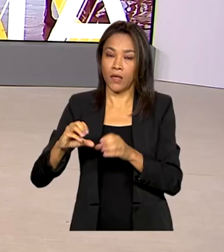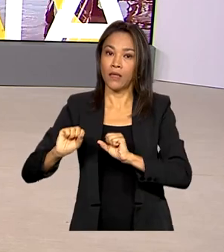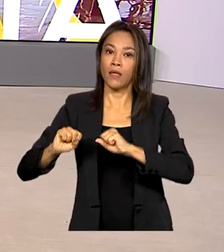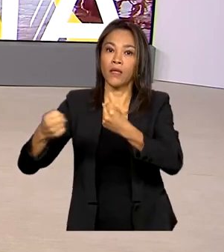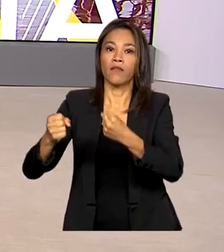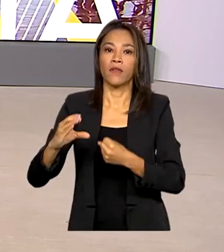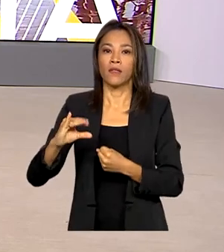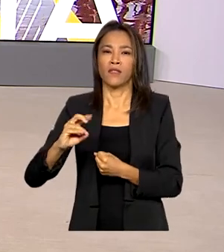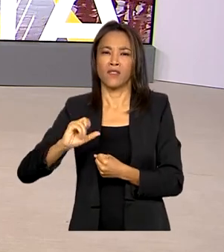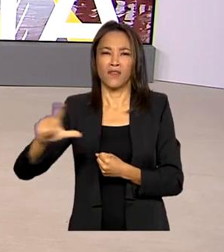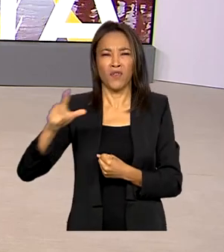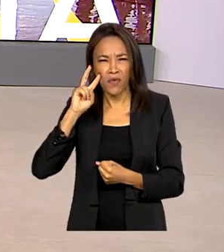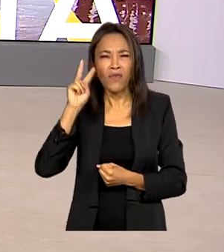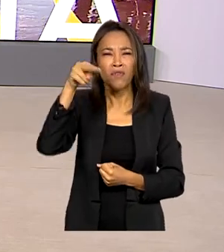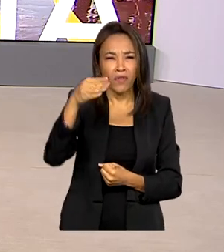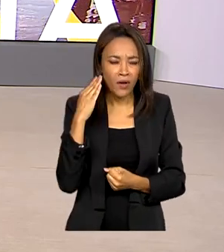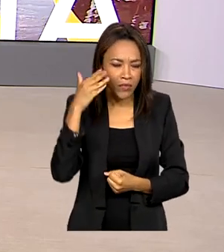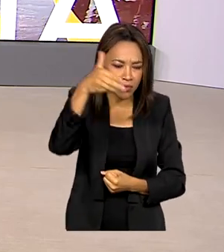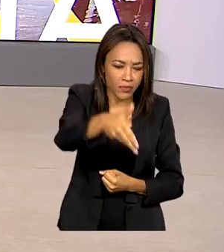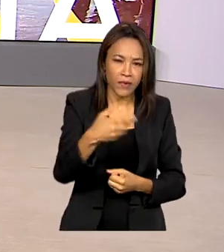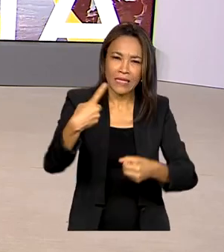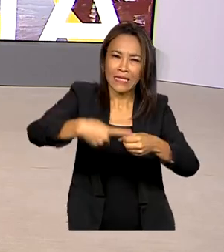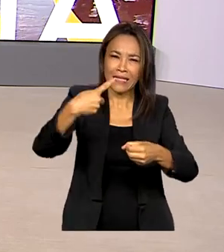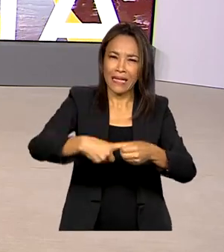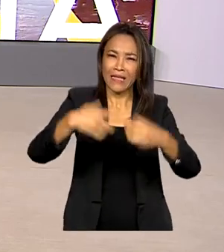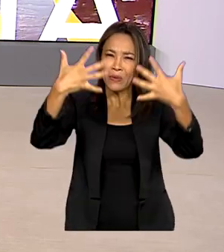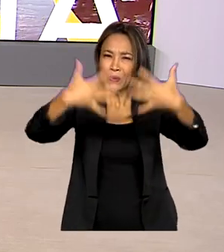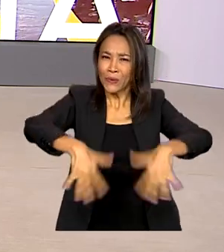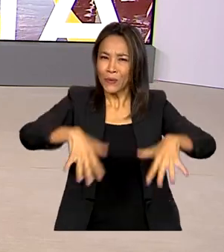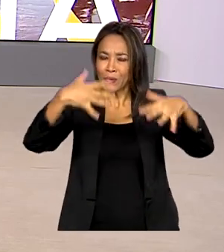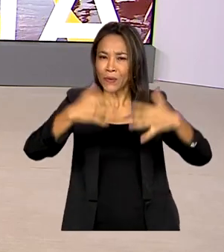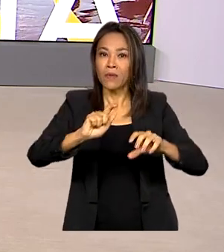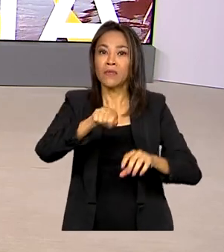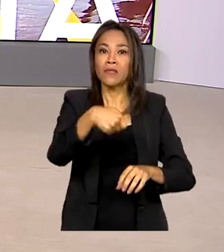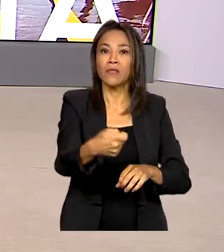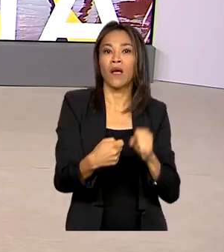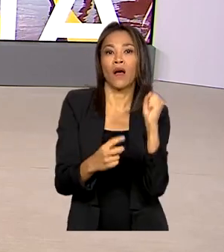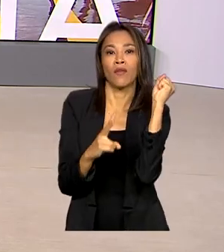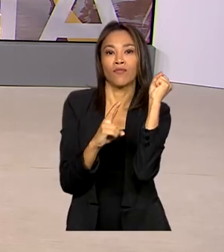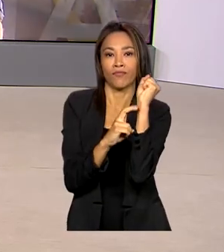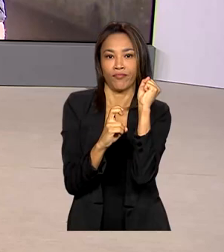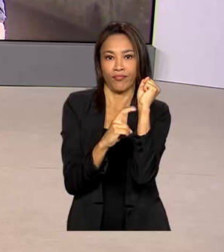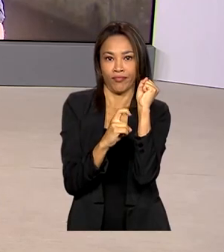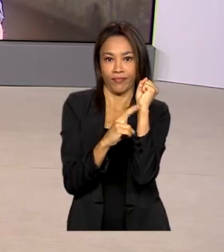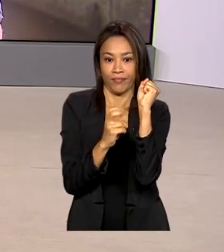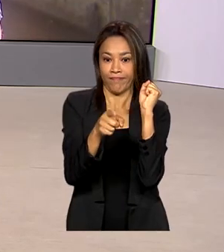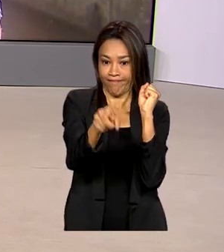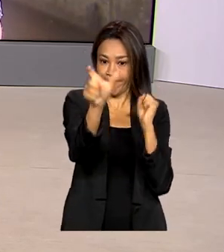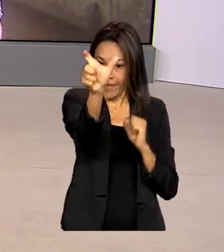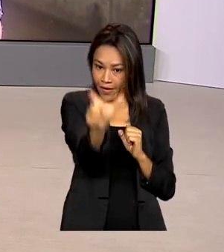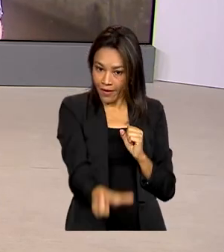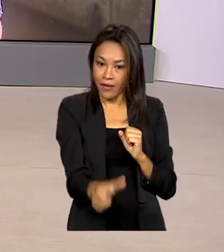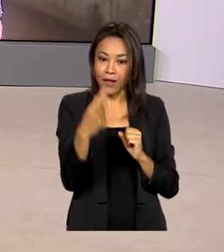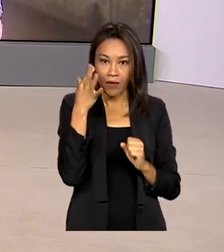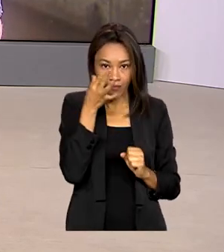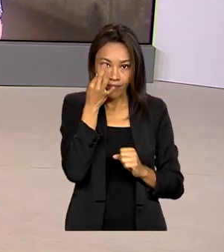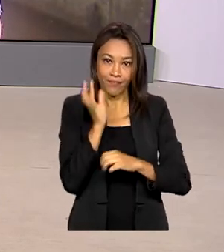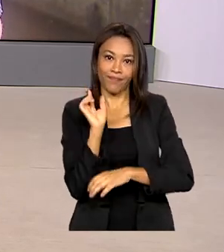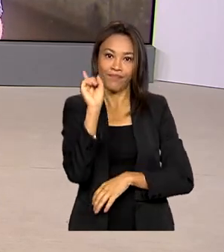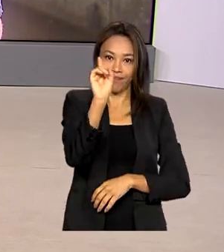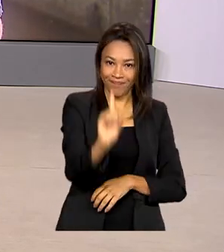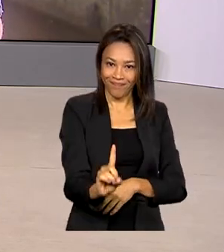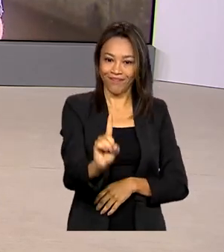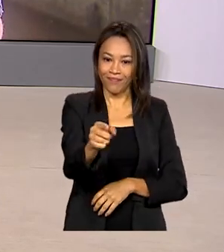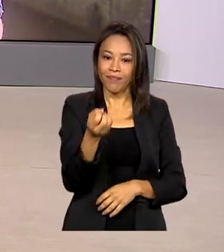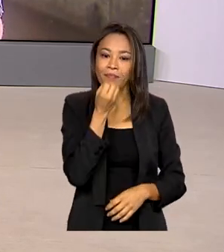das cidades mais arrasadas pelo temporal, que é São Sebastião. Quem está lá é o repórter Dimas Soldi. Dimas, bom dia